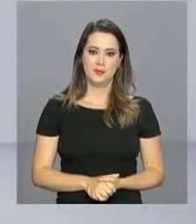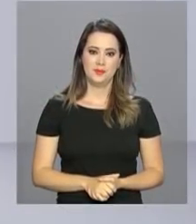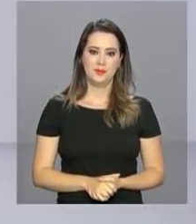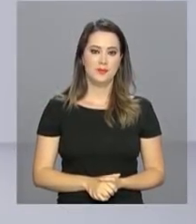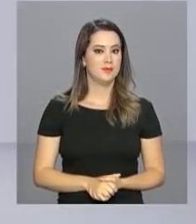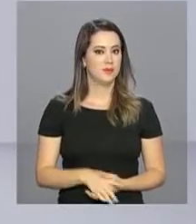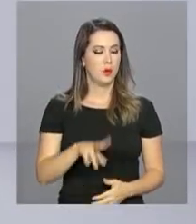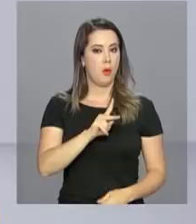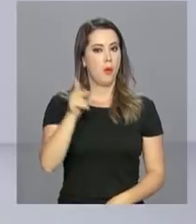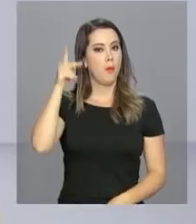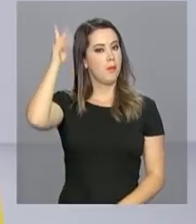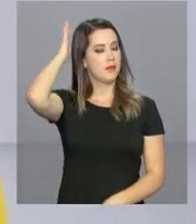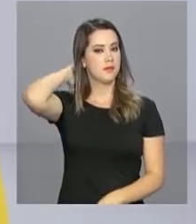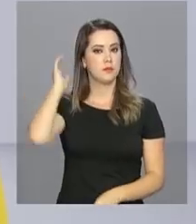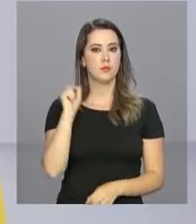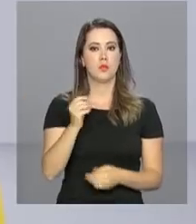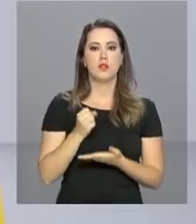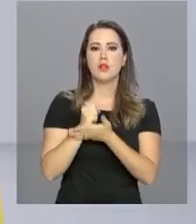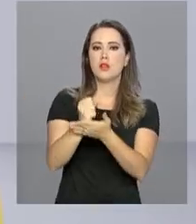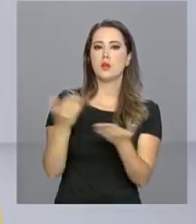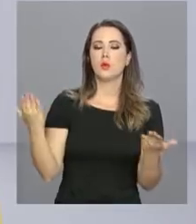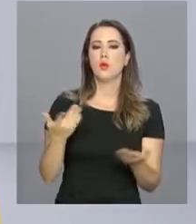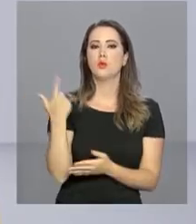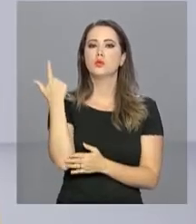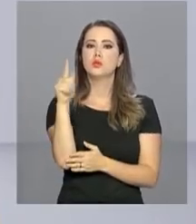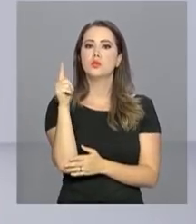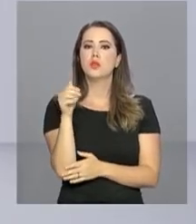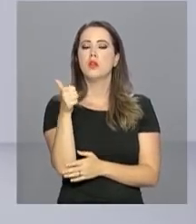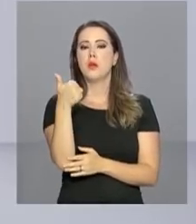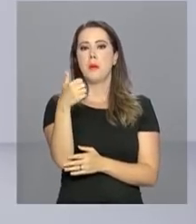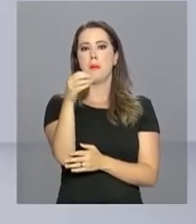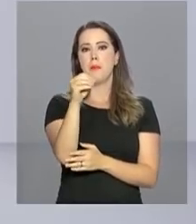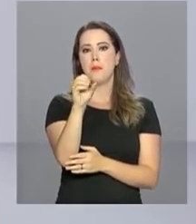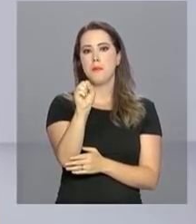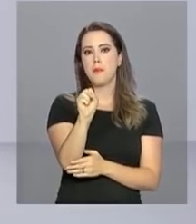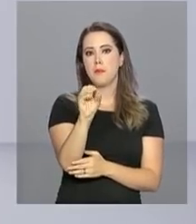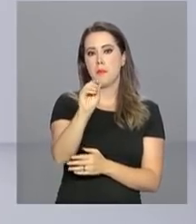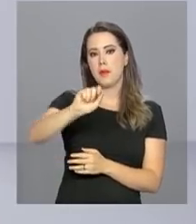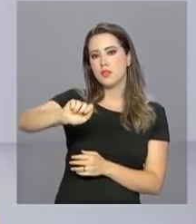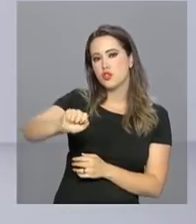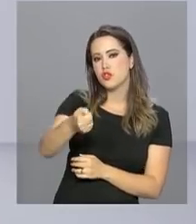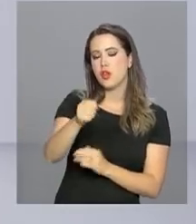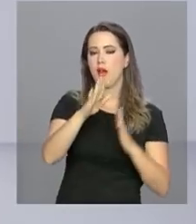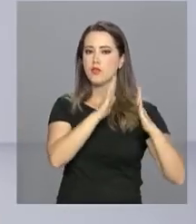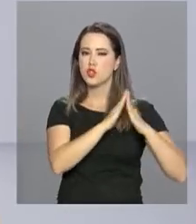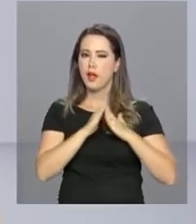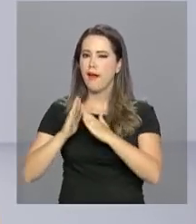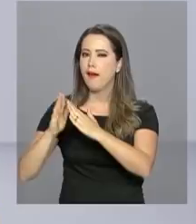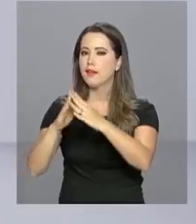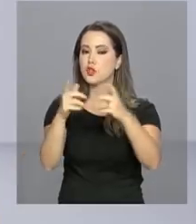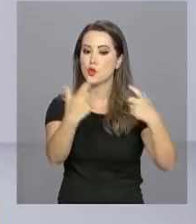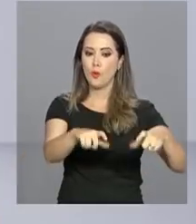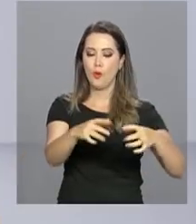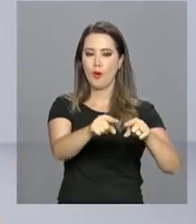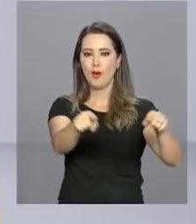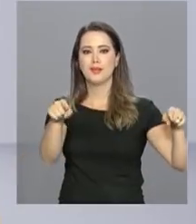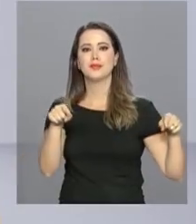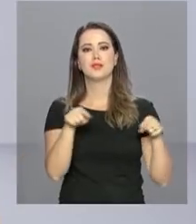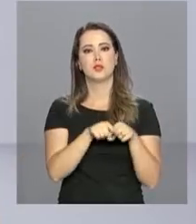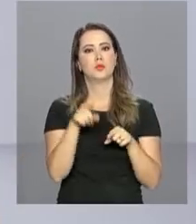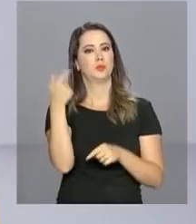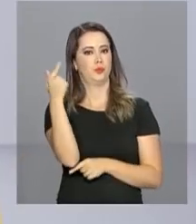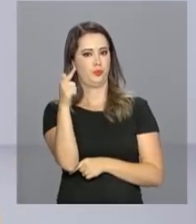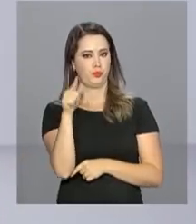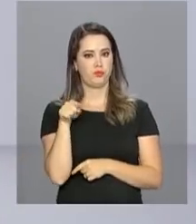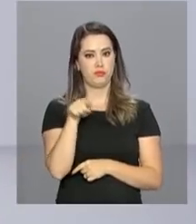O presidente Michel Temer entregou hoje em Goiânia 1.080 chaves do residencial Jardim do Cerrado do programa Minha Casa